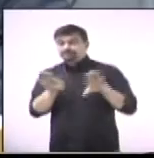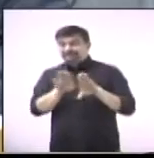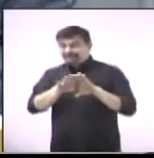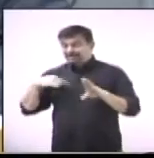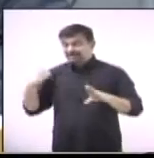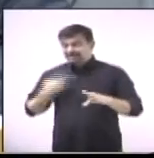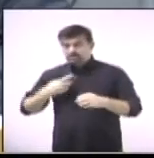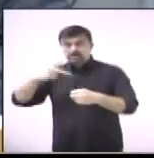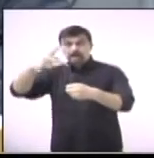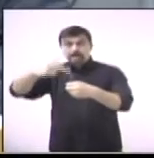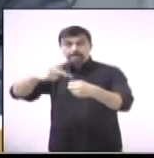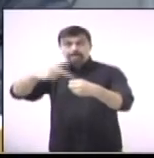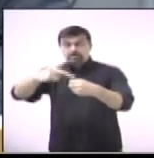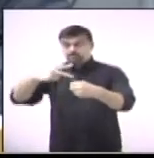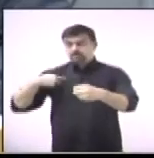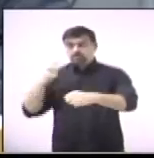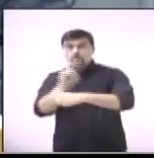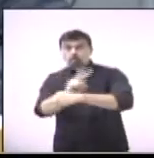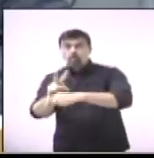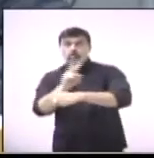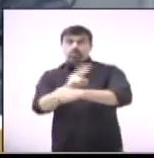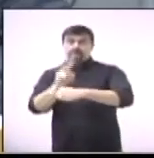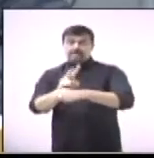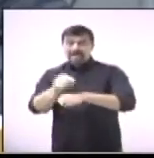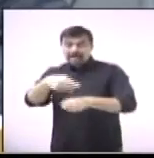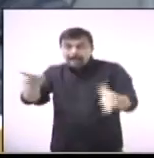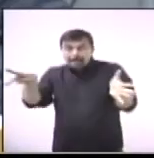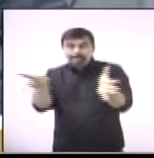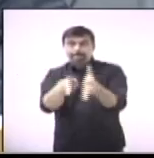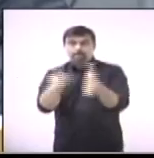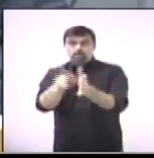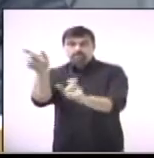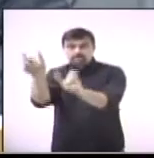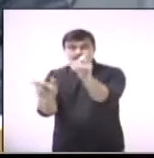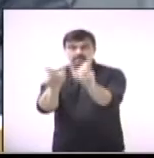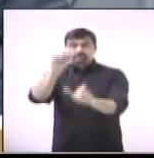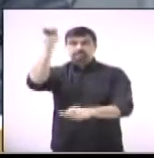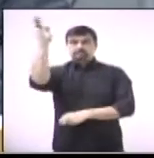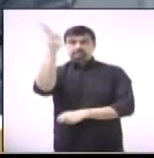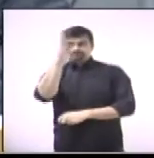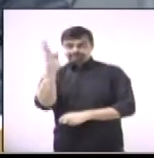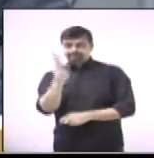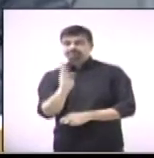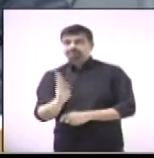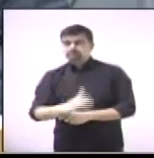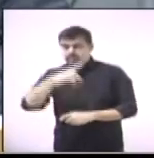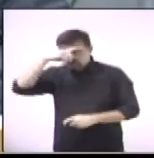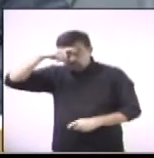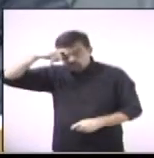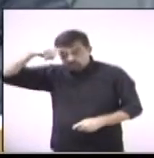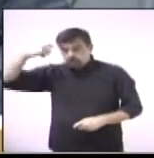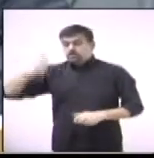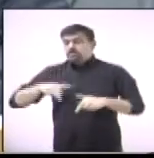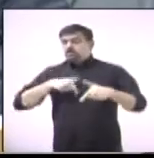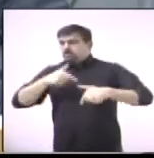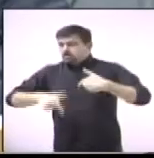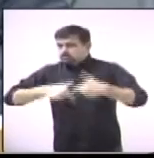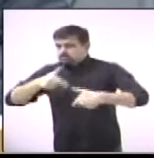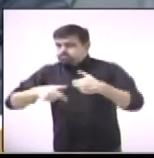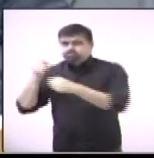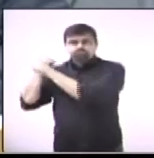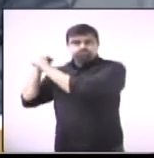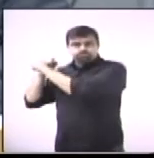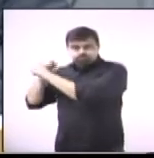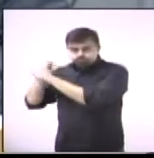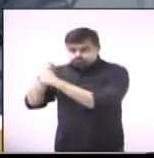Petrobras, que é o grande patrimônio do povo brasileiro, construído com suor, com lágrima, com grande esforço,